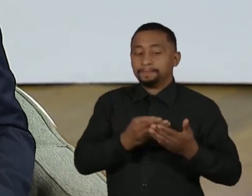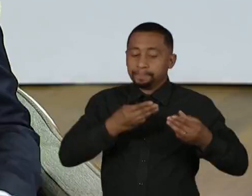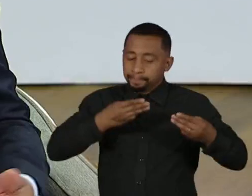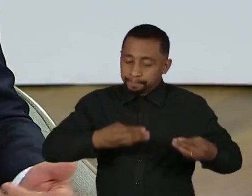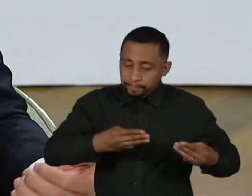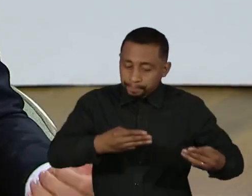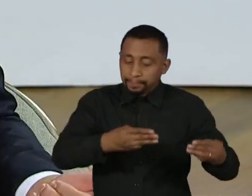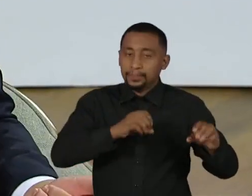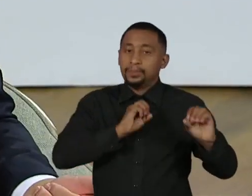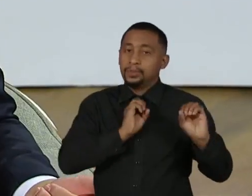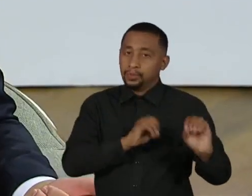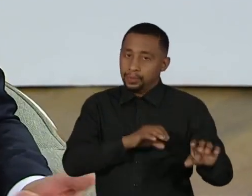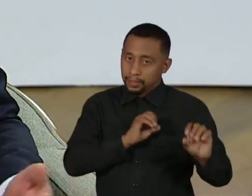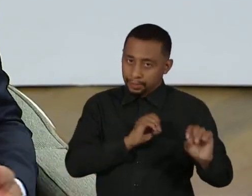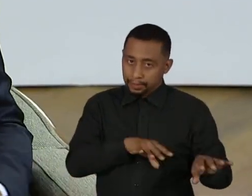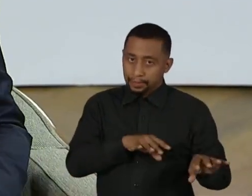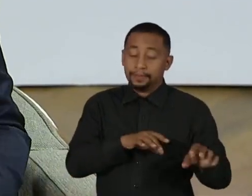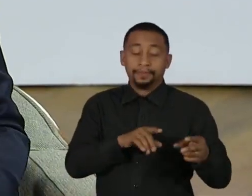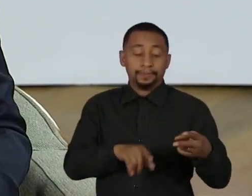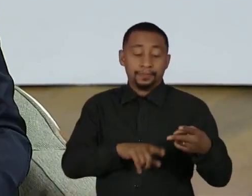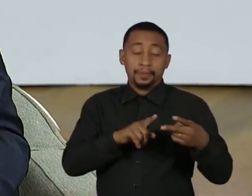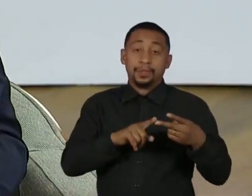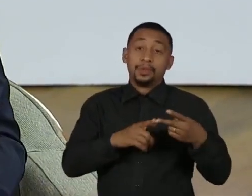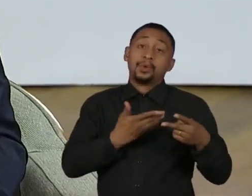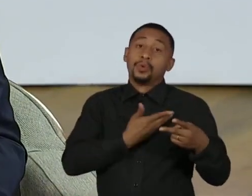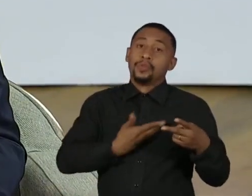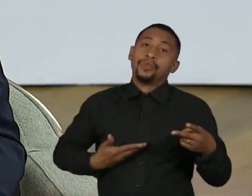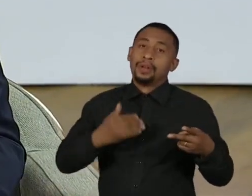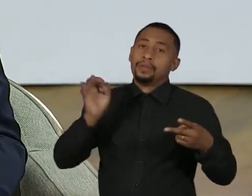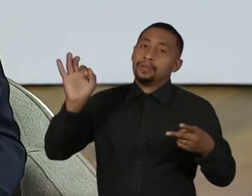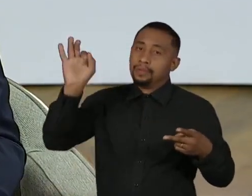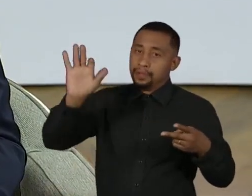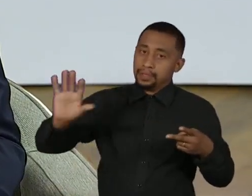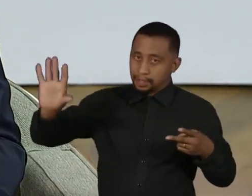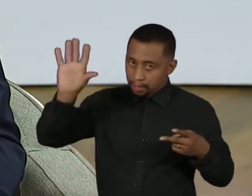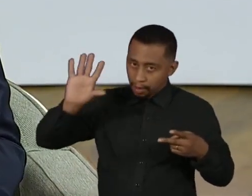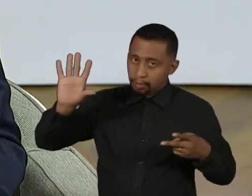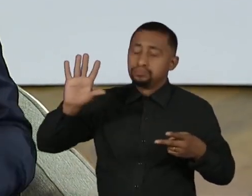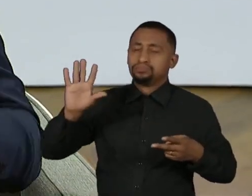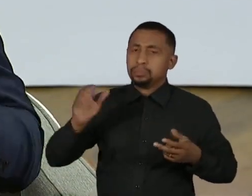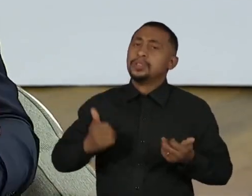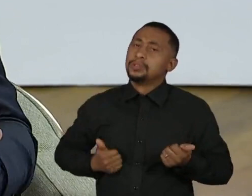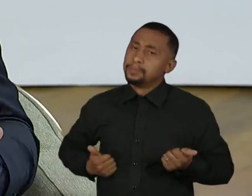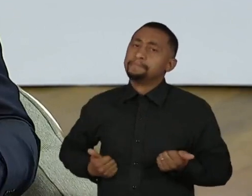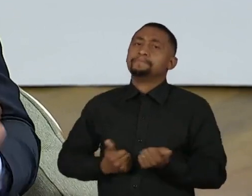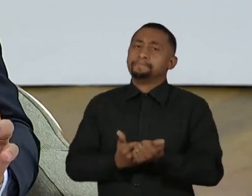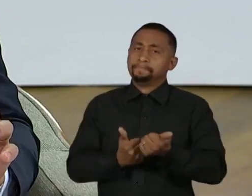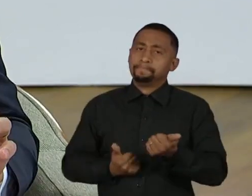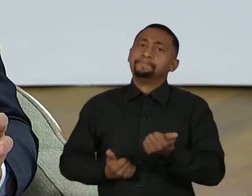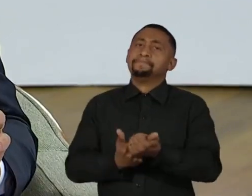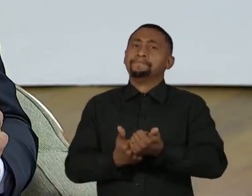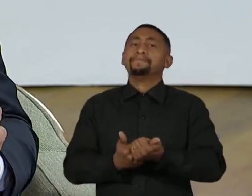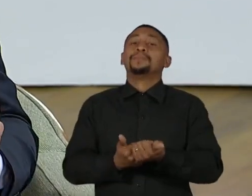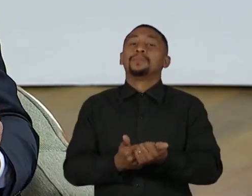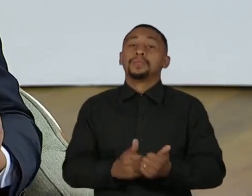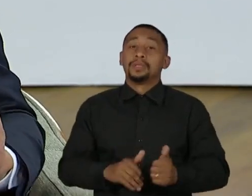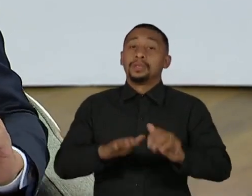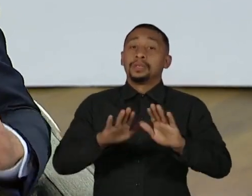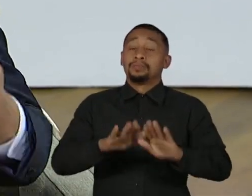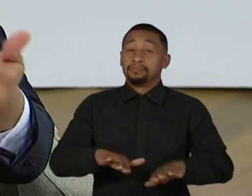partir também de experiências já de estados, a gente apoia a permanência dos alunos do ensino médio na escola.